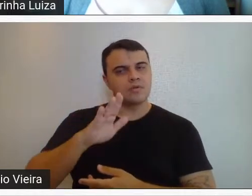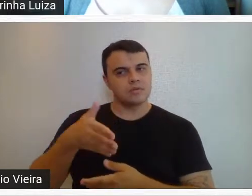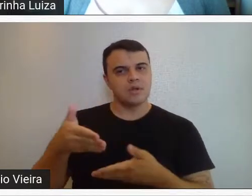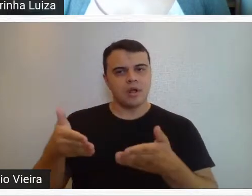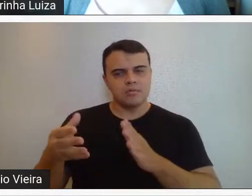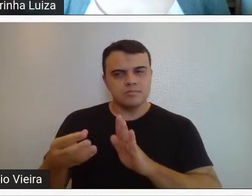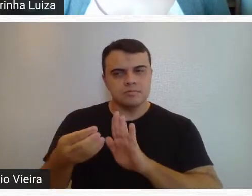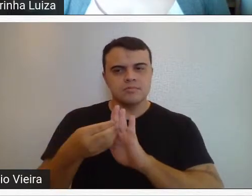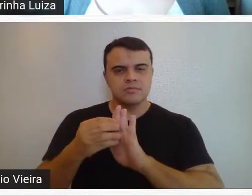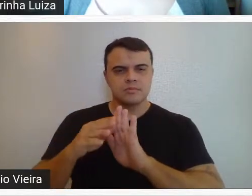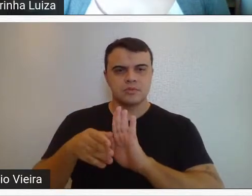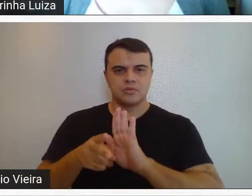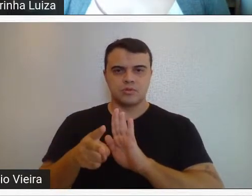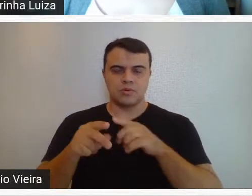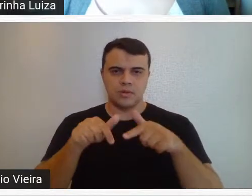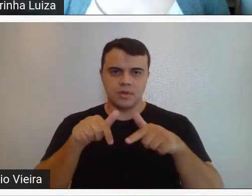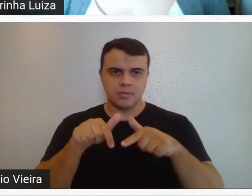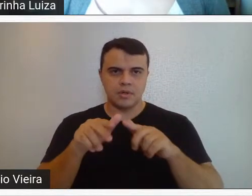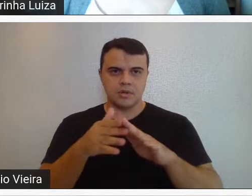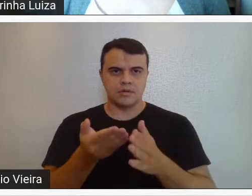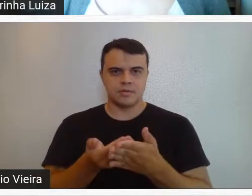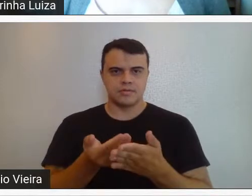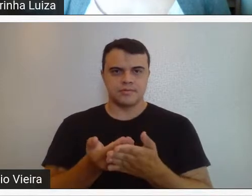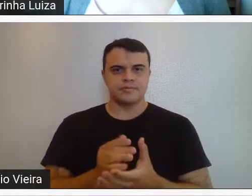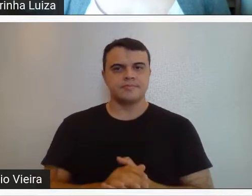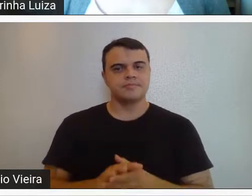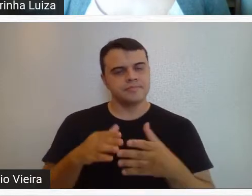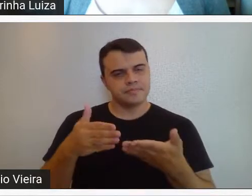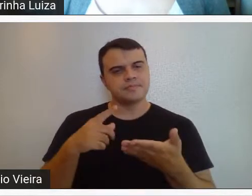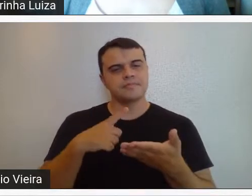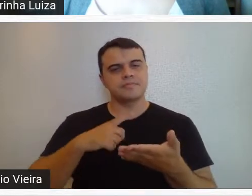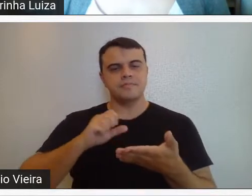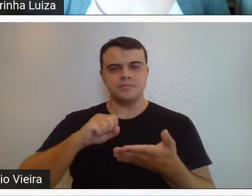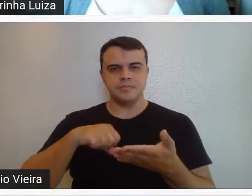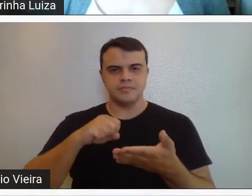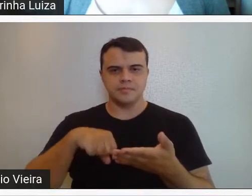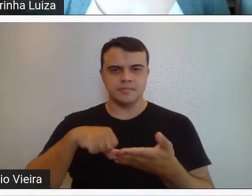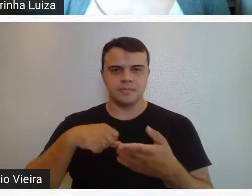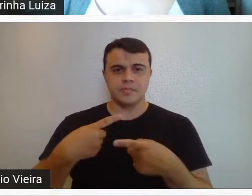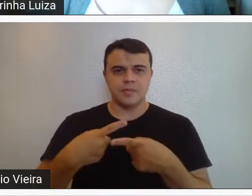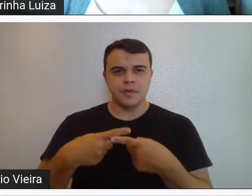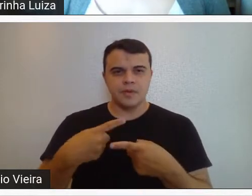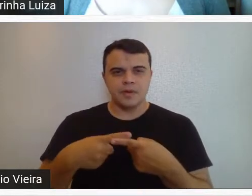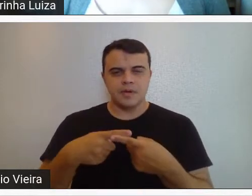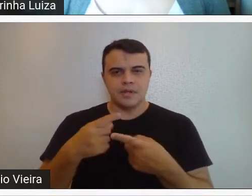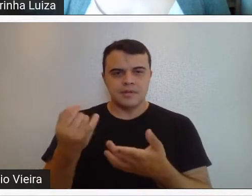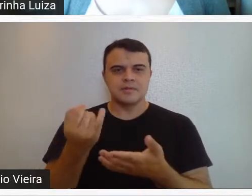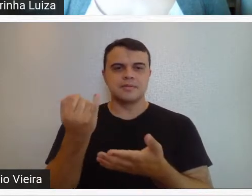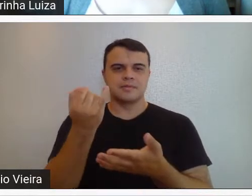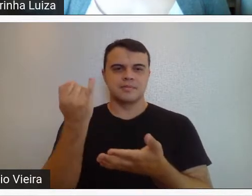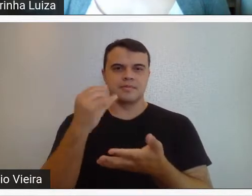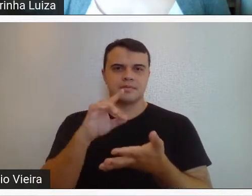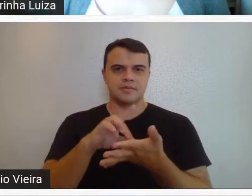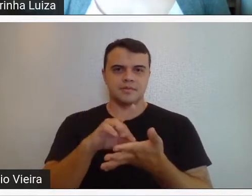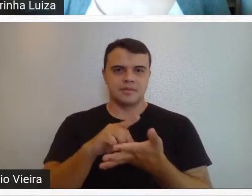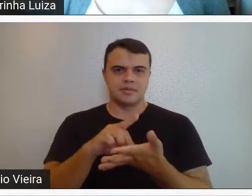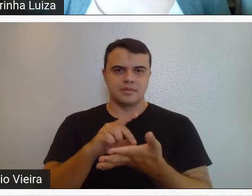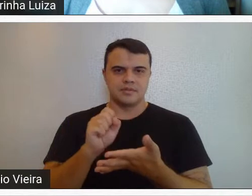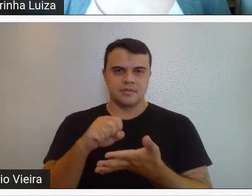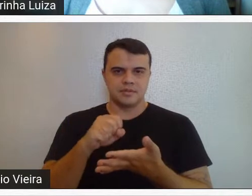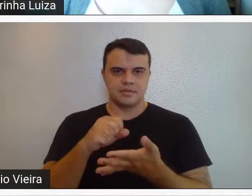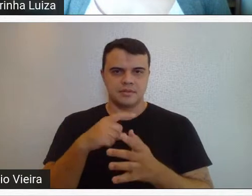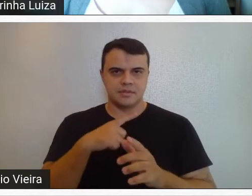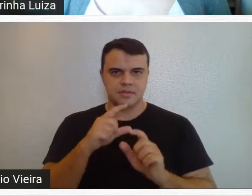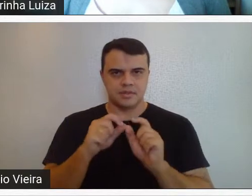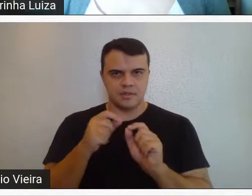continuam atuando na Escola Guignard. Então, tem toda essa importância, eu vejo muita importância